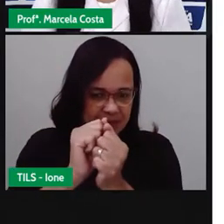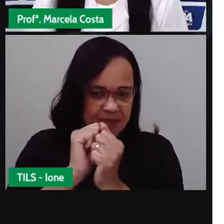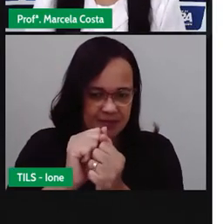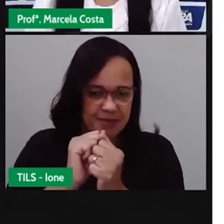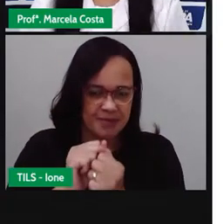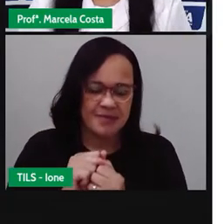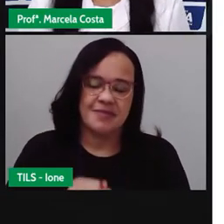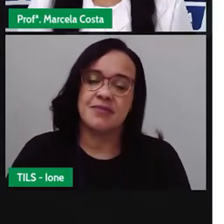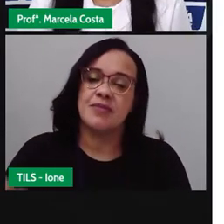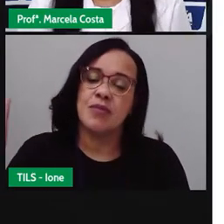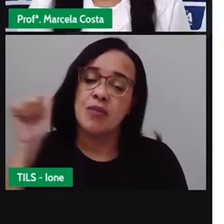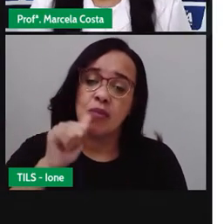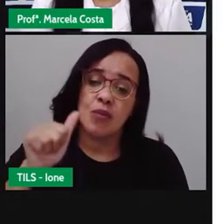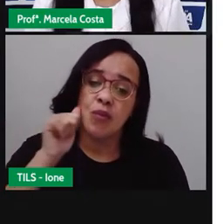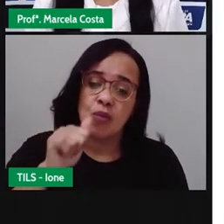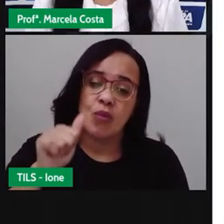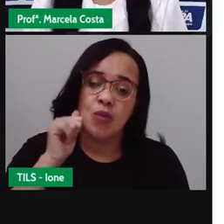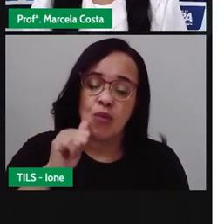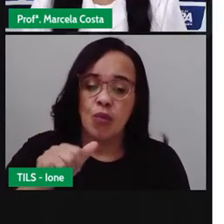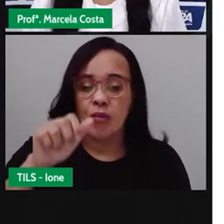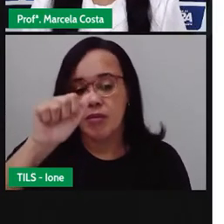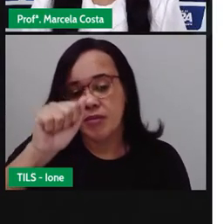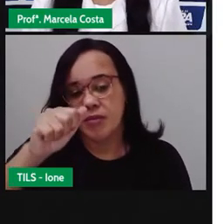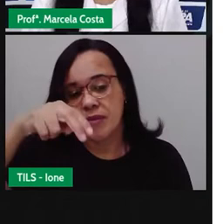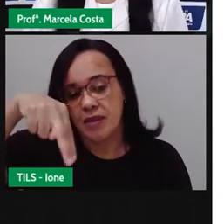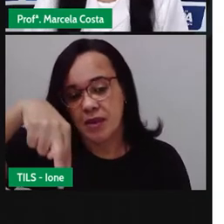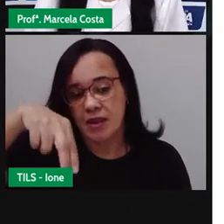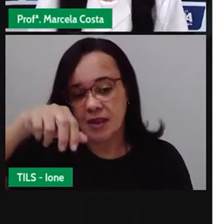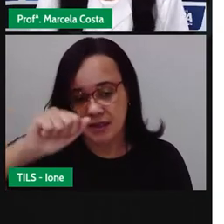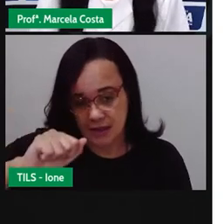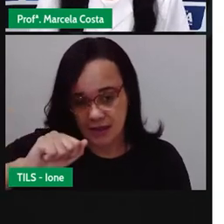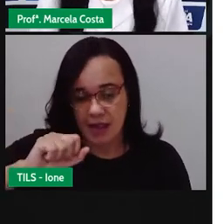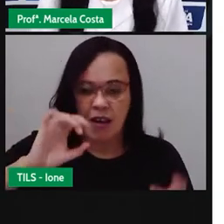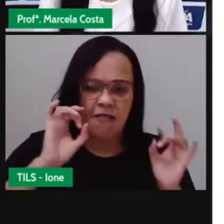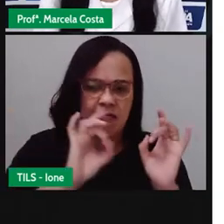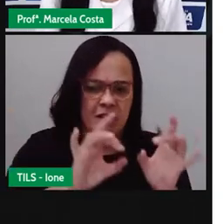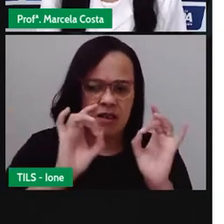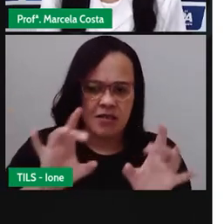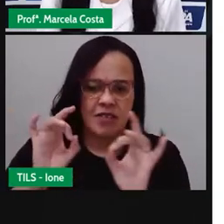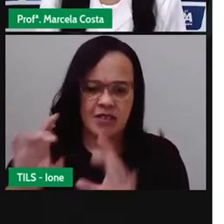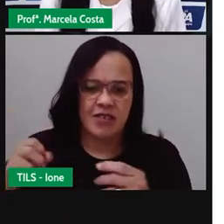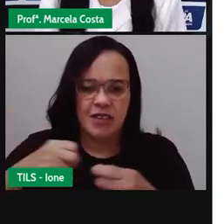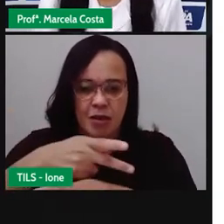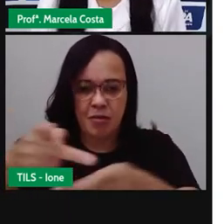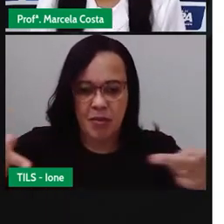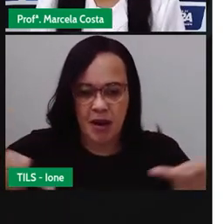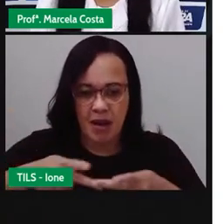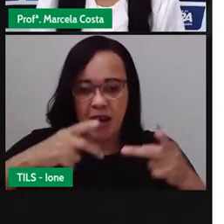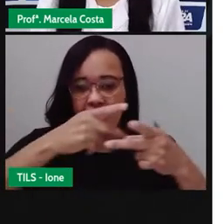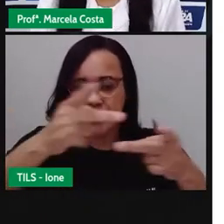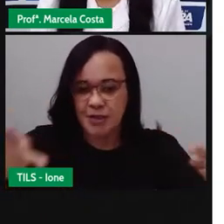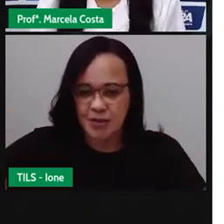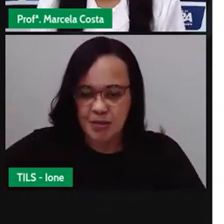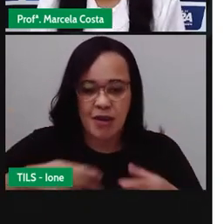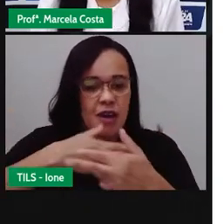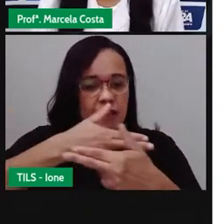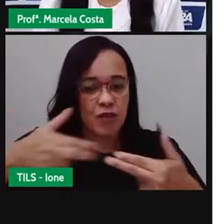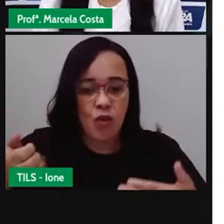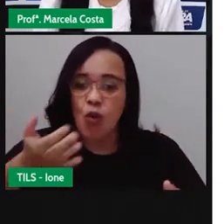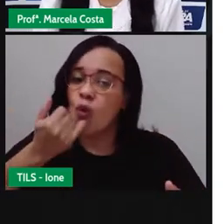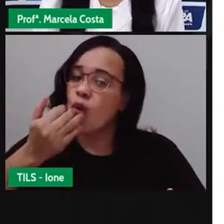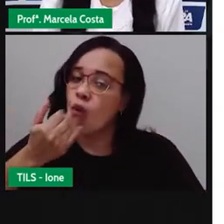Dona Ana vende pratos de feijoada no centro de abastecimento por 15 reais cada uma.